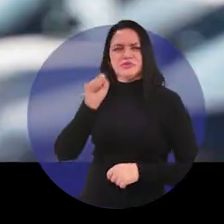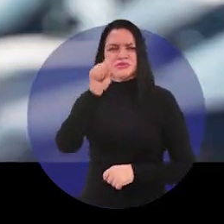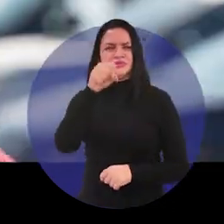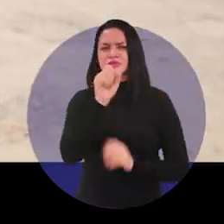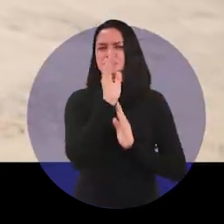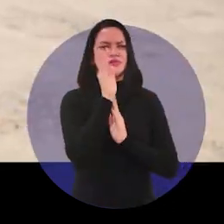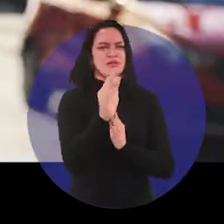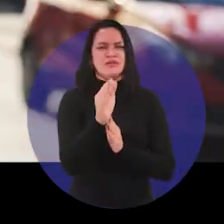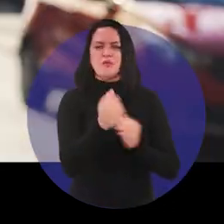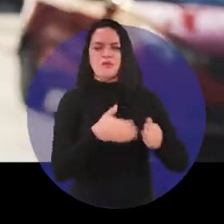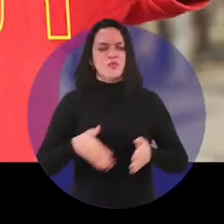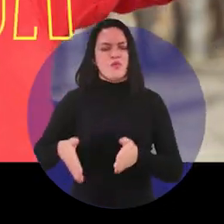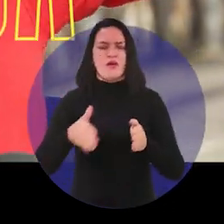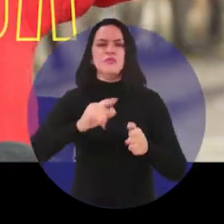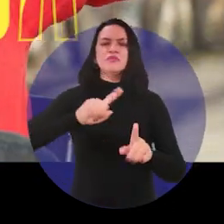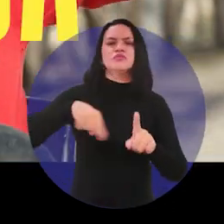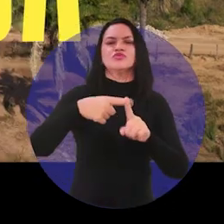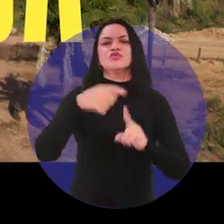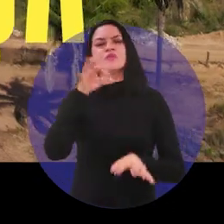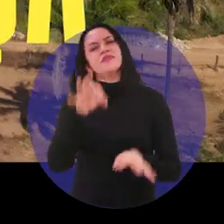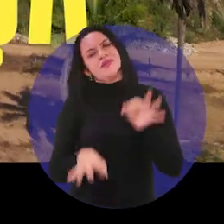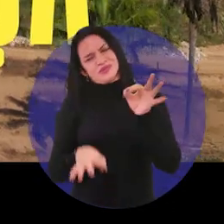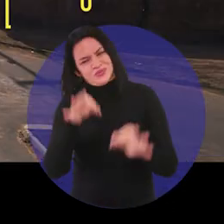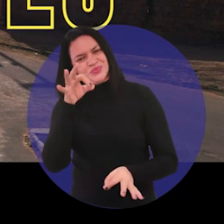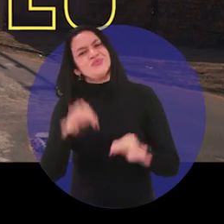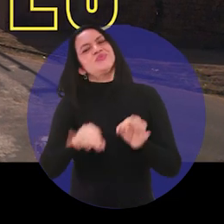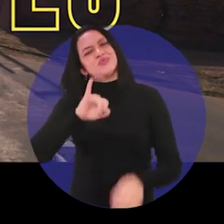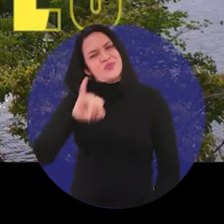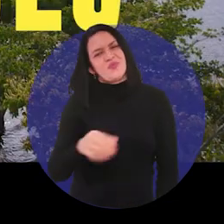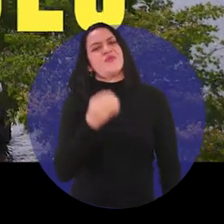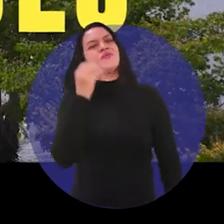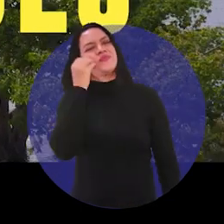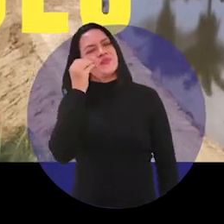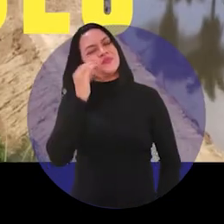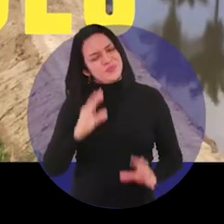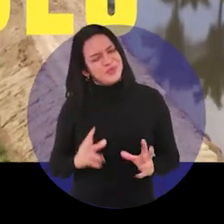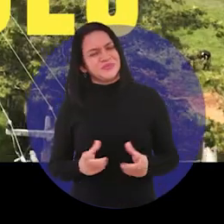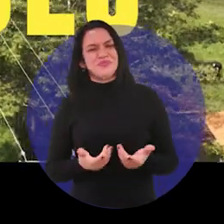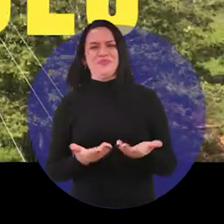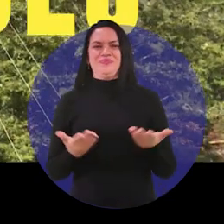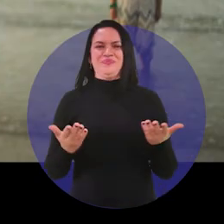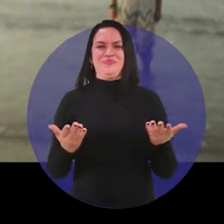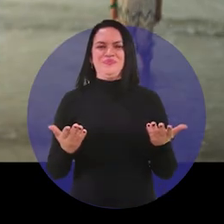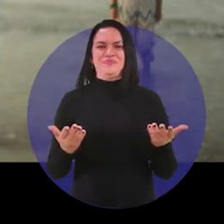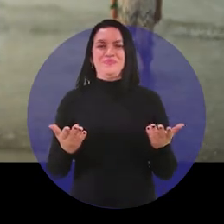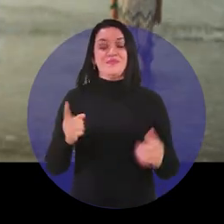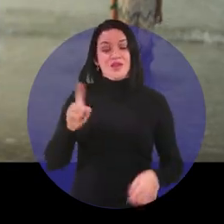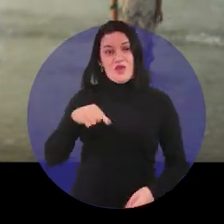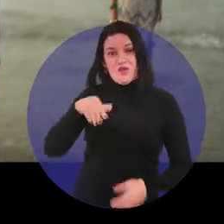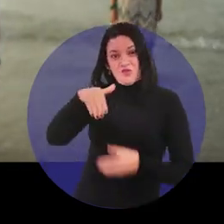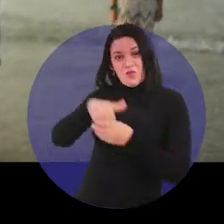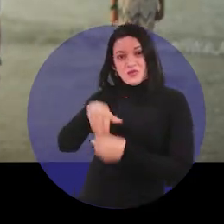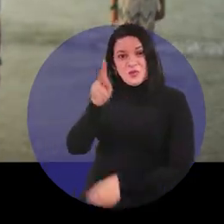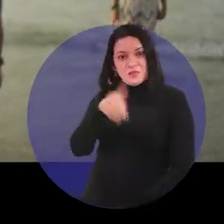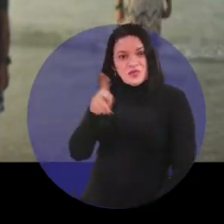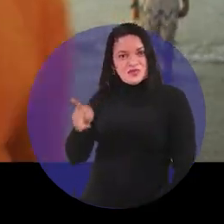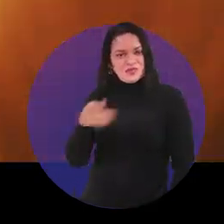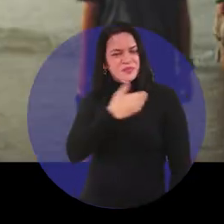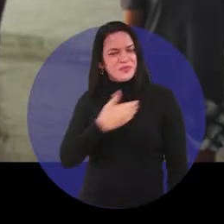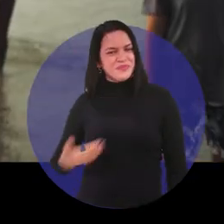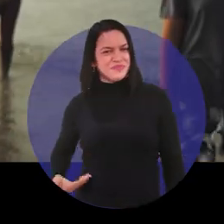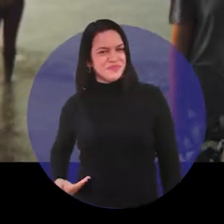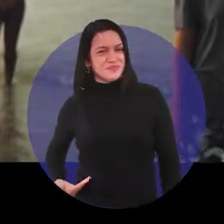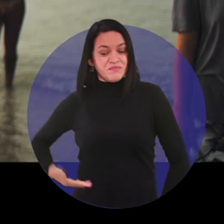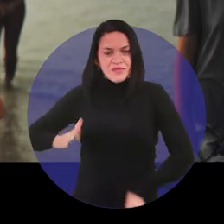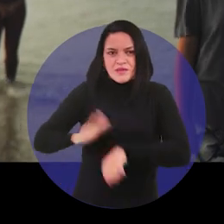seguir por um caminho de mais justiça e oportunidades para todos. Eu votei um professor pra governador.